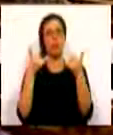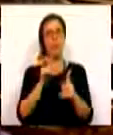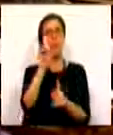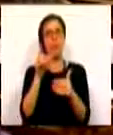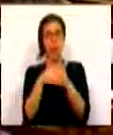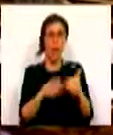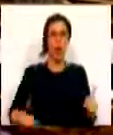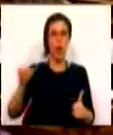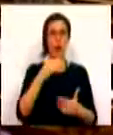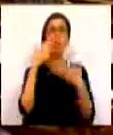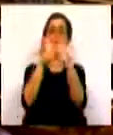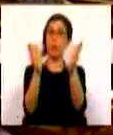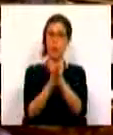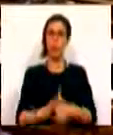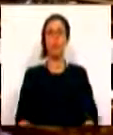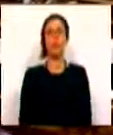ronda. Obrigada a todos.